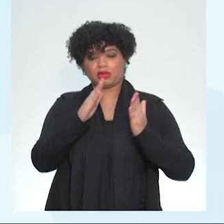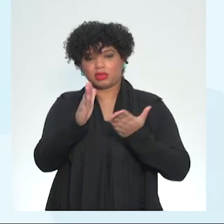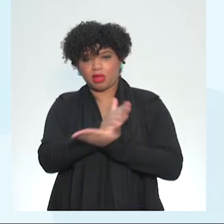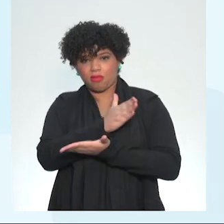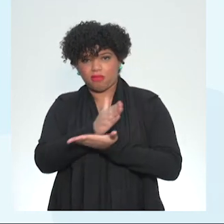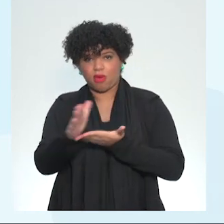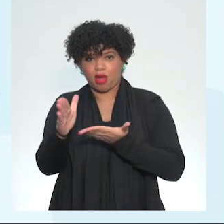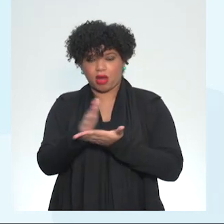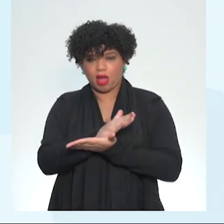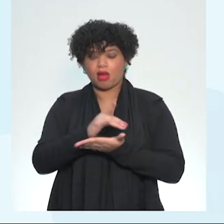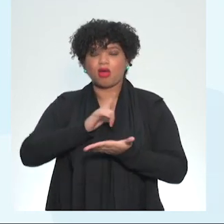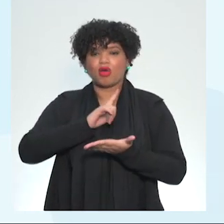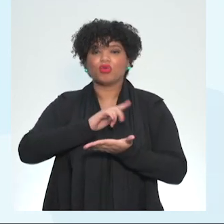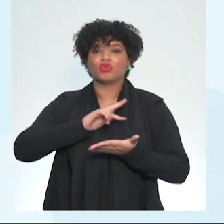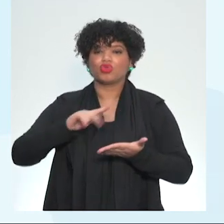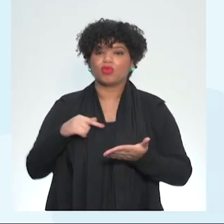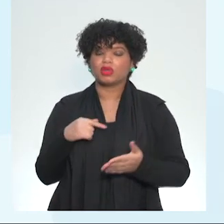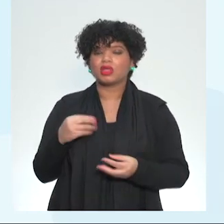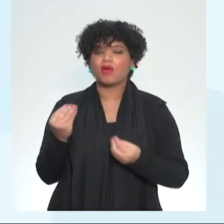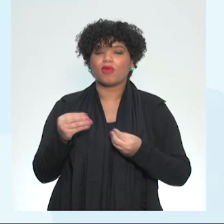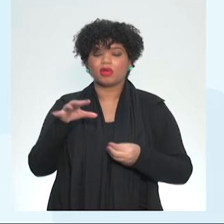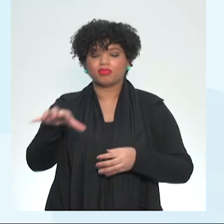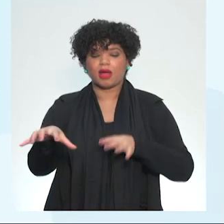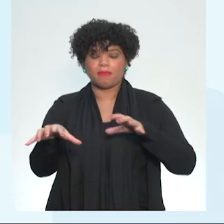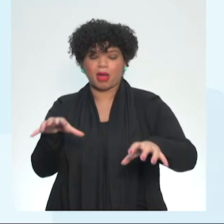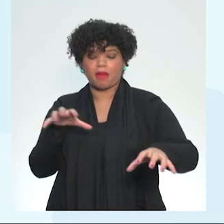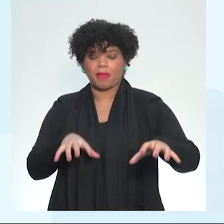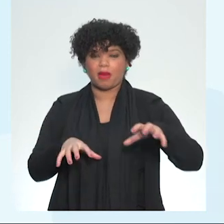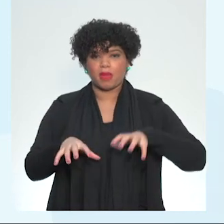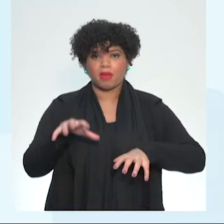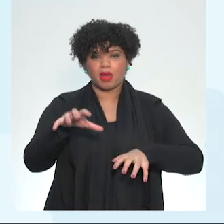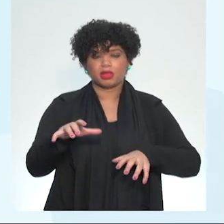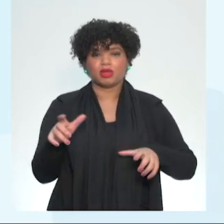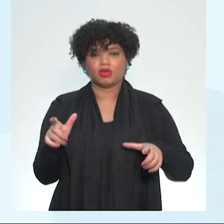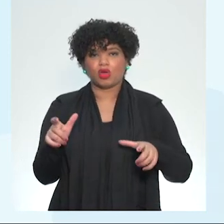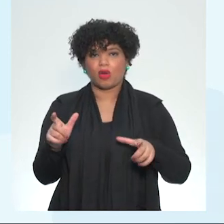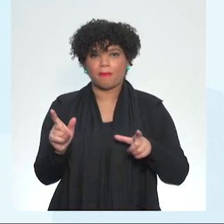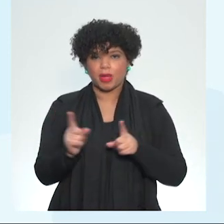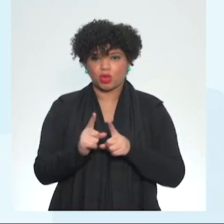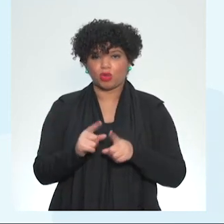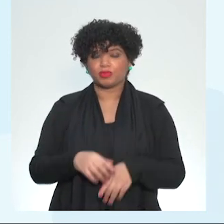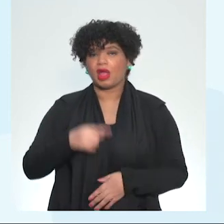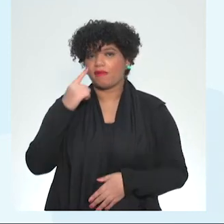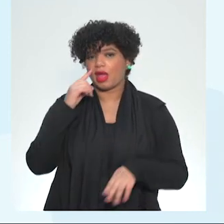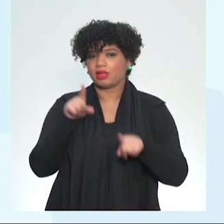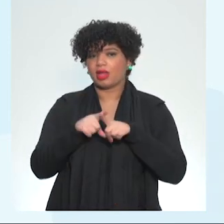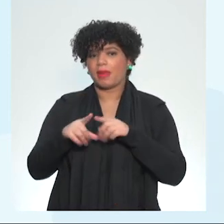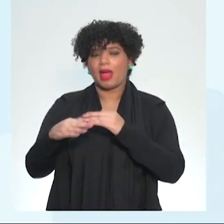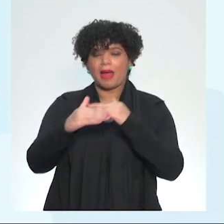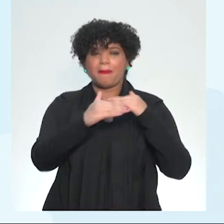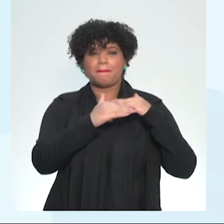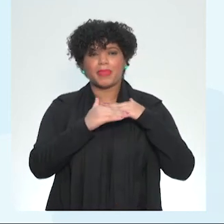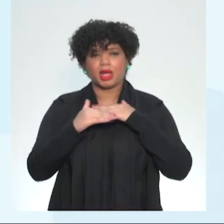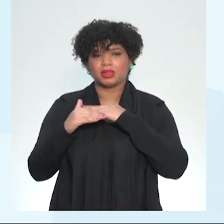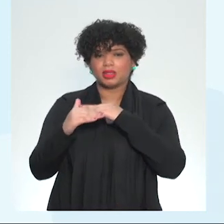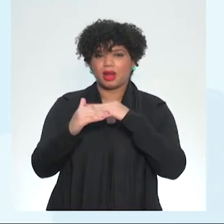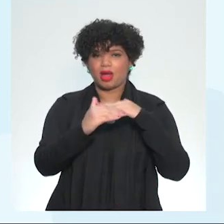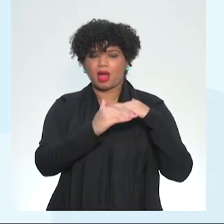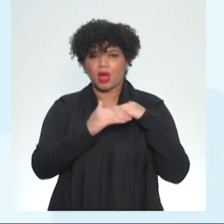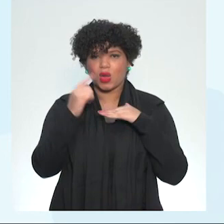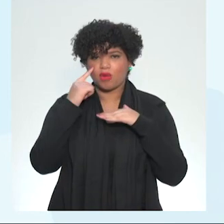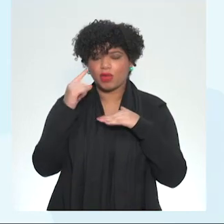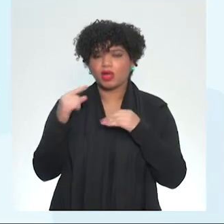problema que é uma casa inteira, por exemplo, em cômodos que são partes menores ali. O reconhecimento de padrões, que é ver ali